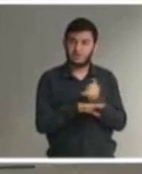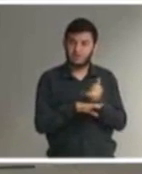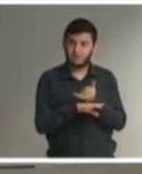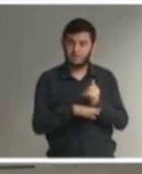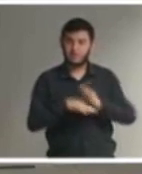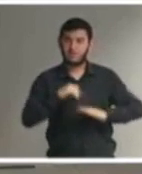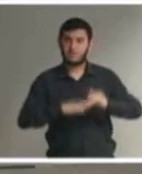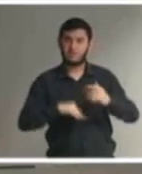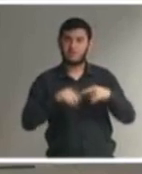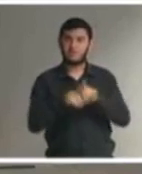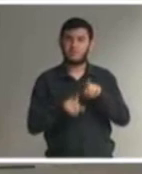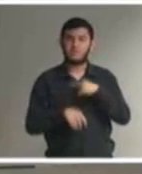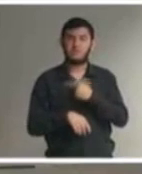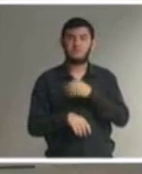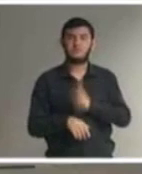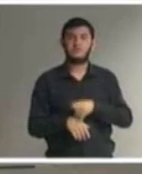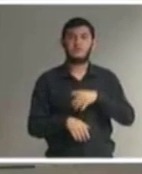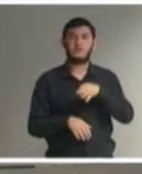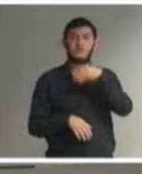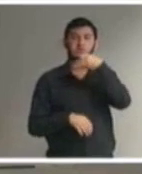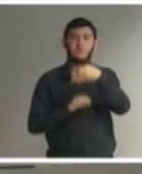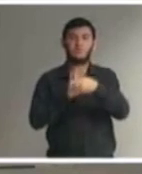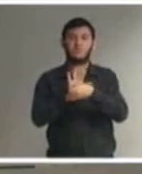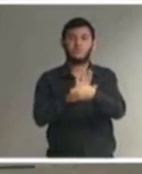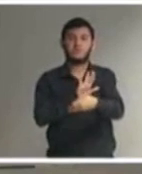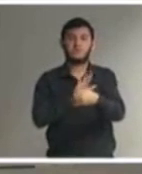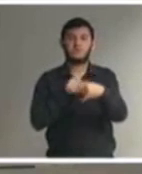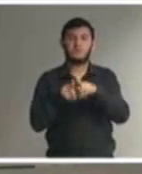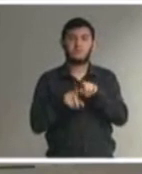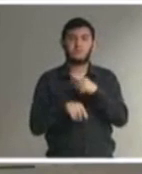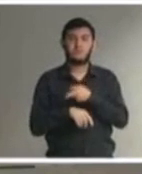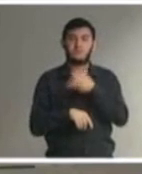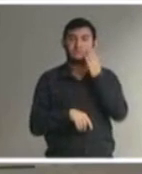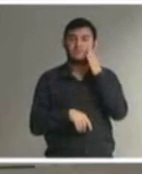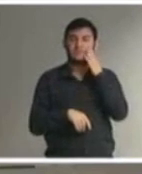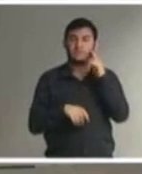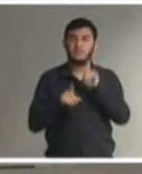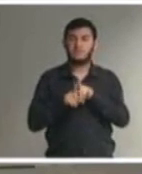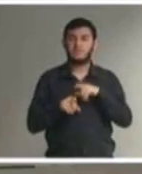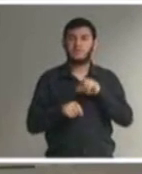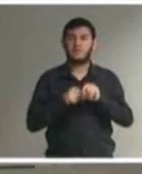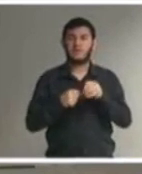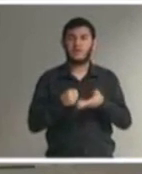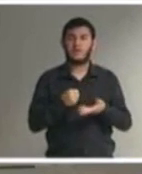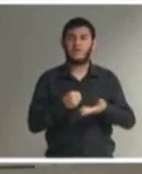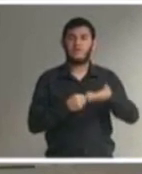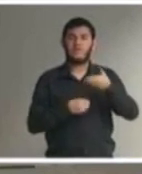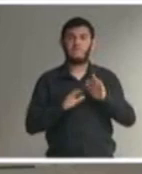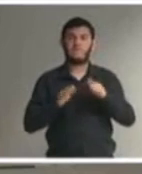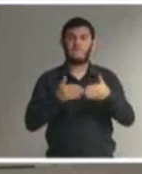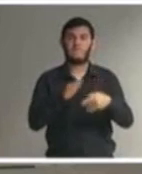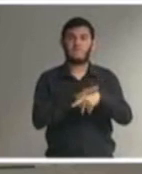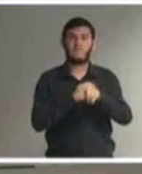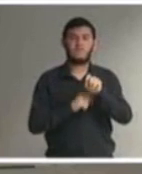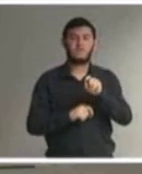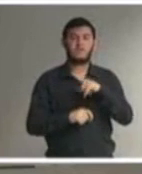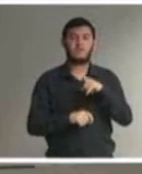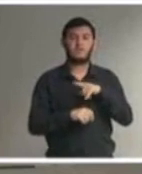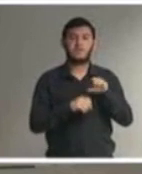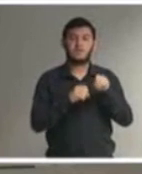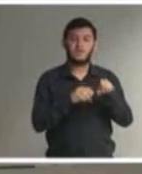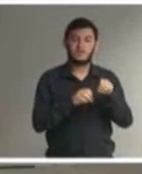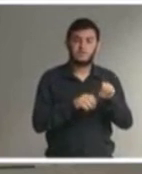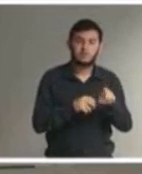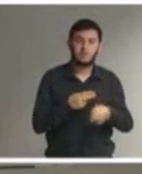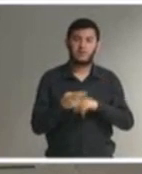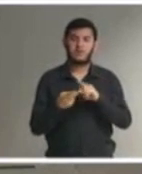como sugestão existe a nível de ministério da educação e de ministério